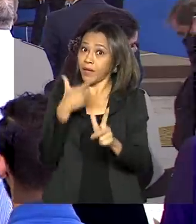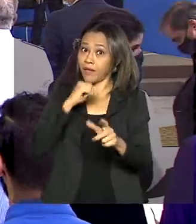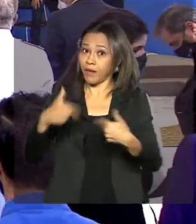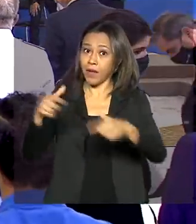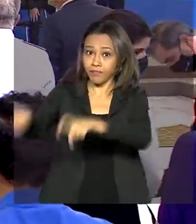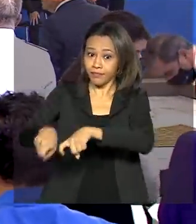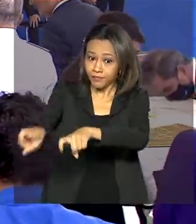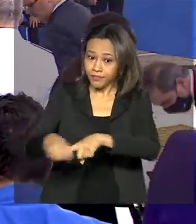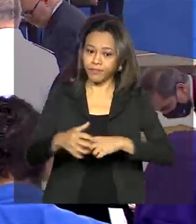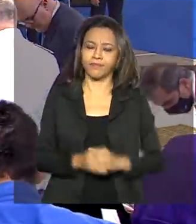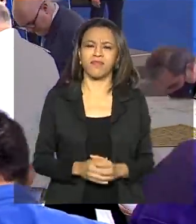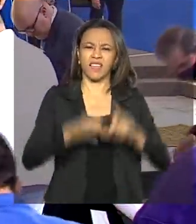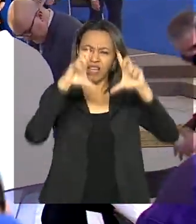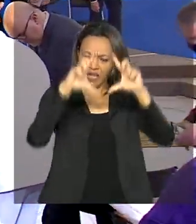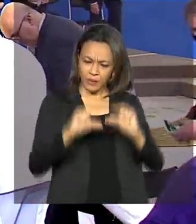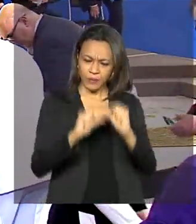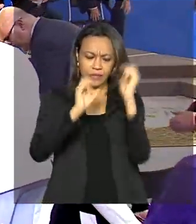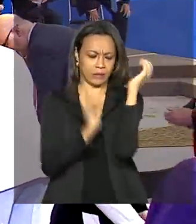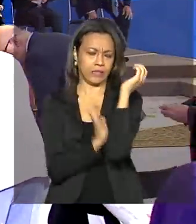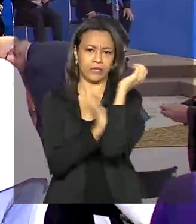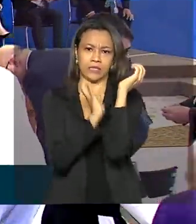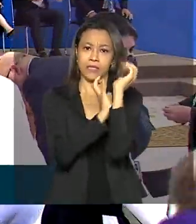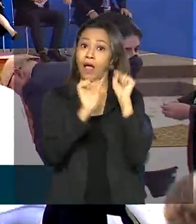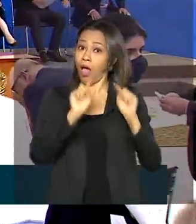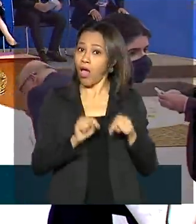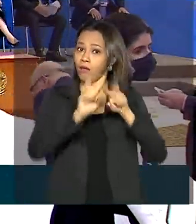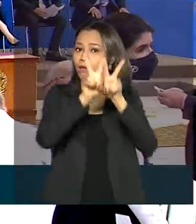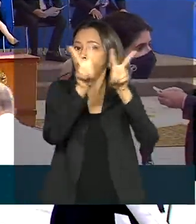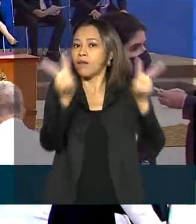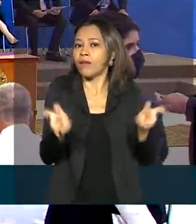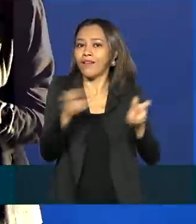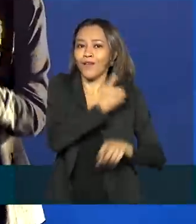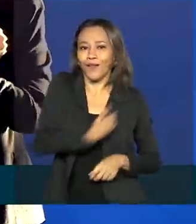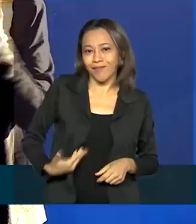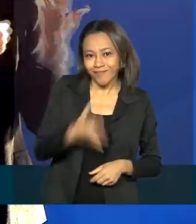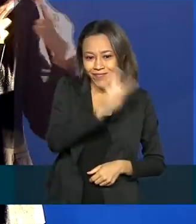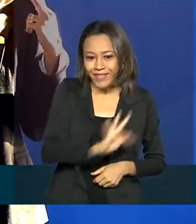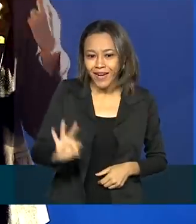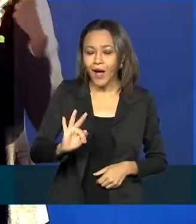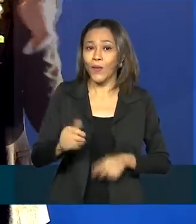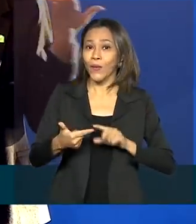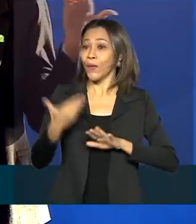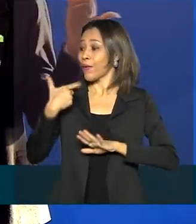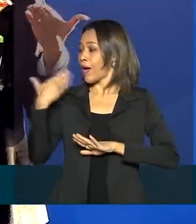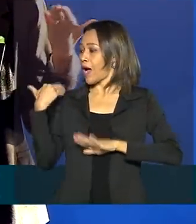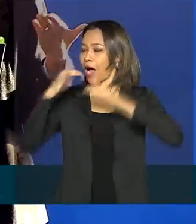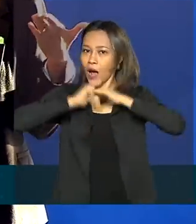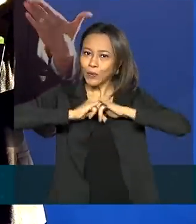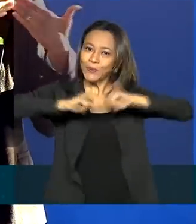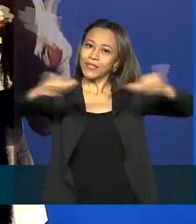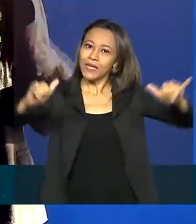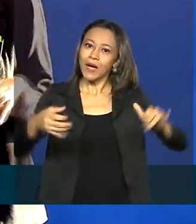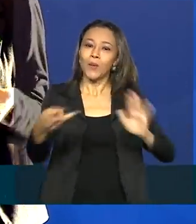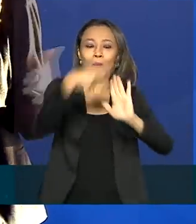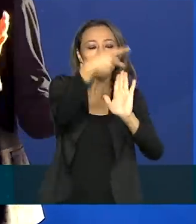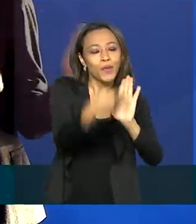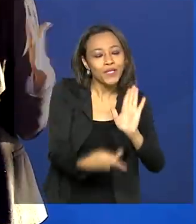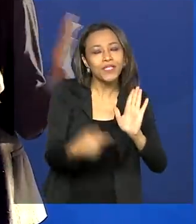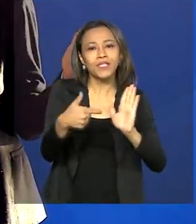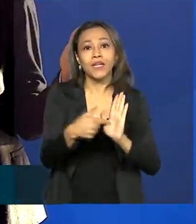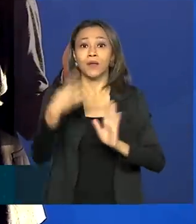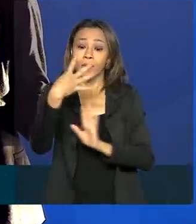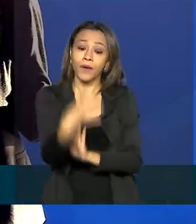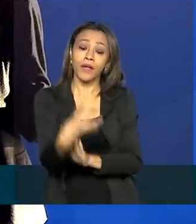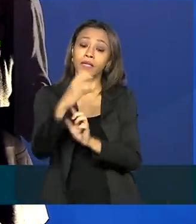Menos burocracia. Esse foi o lema do governo federal ao anunciar o projeto Descomplica Trabalhista. 48